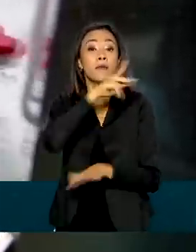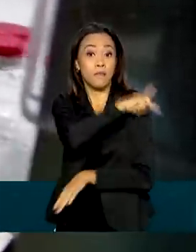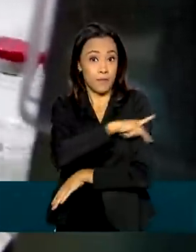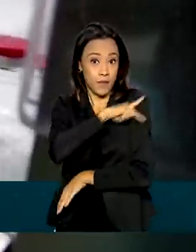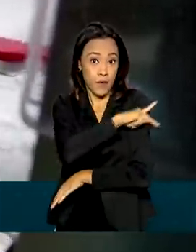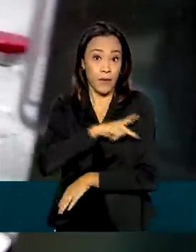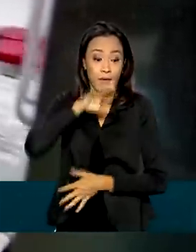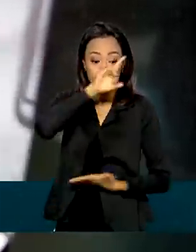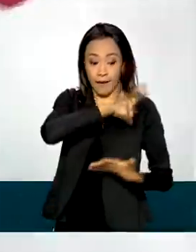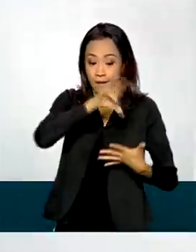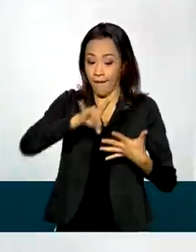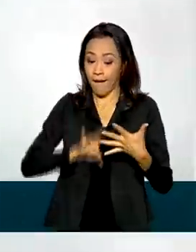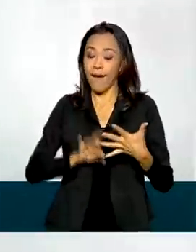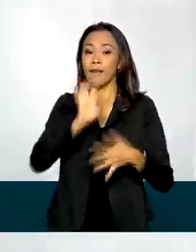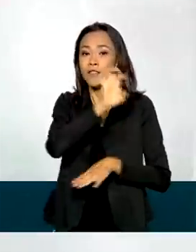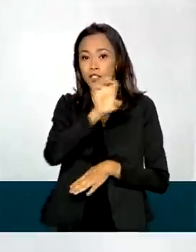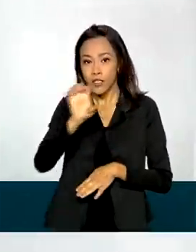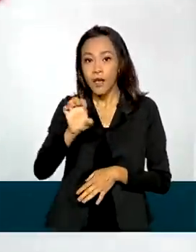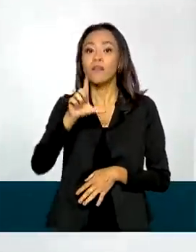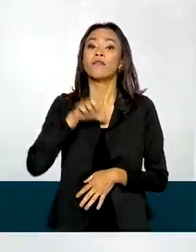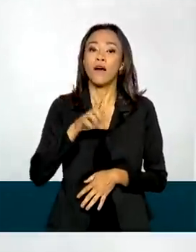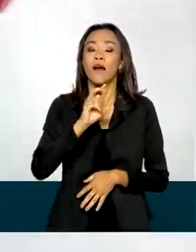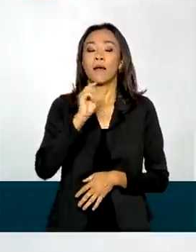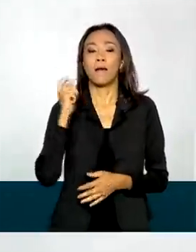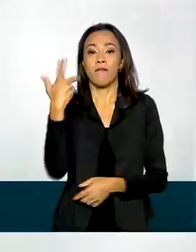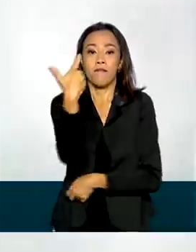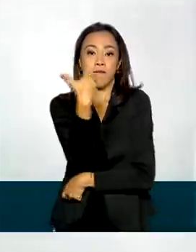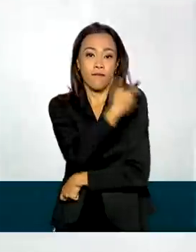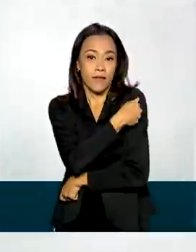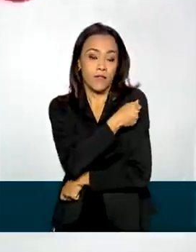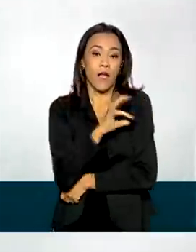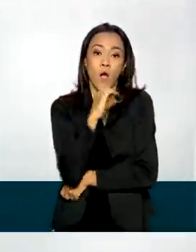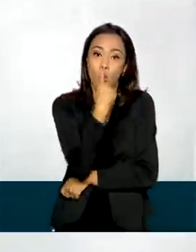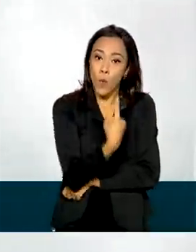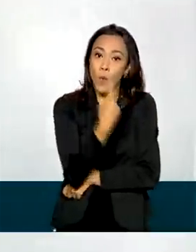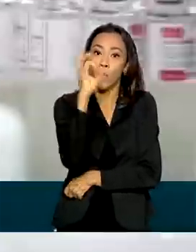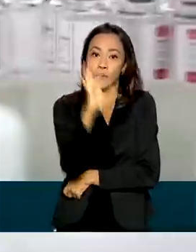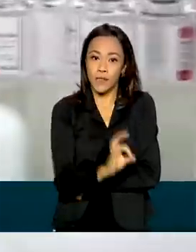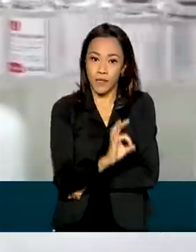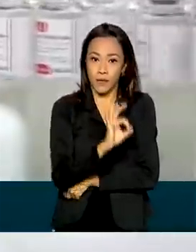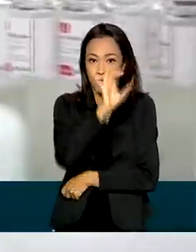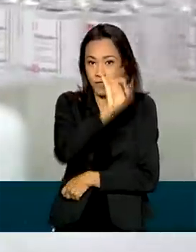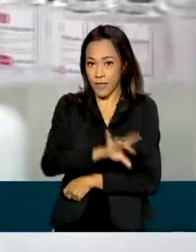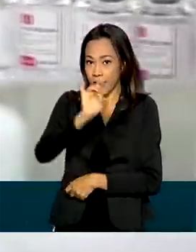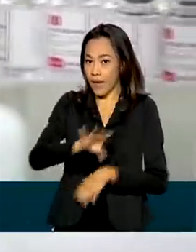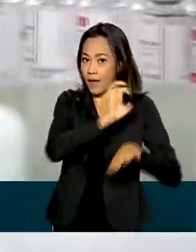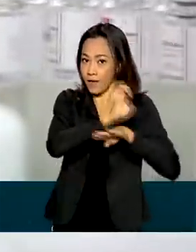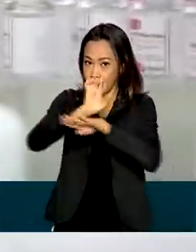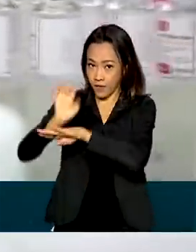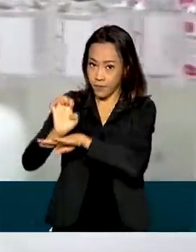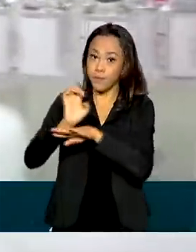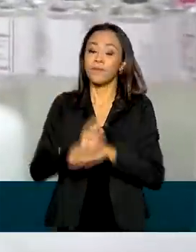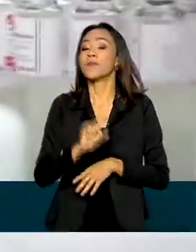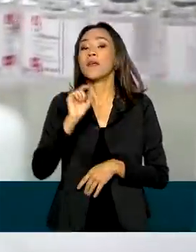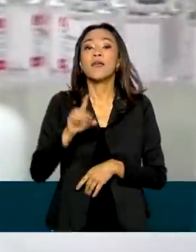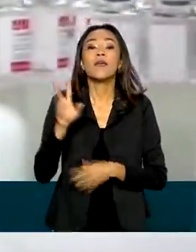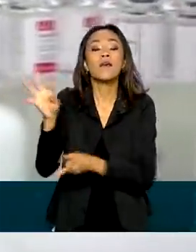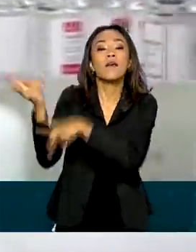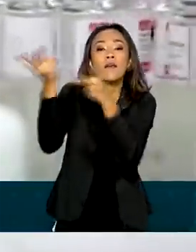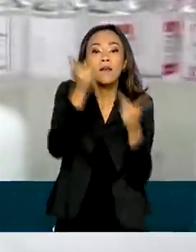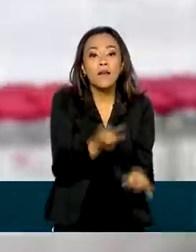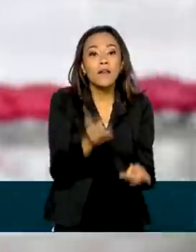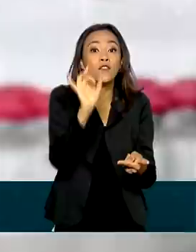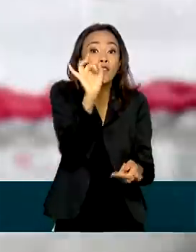Cada um vai poder adquirir doses pra vacinar 1% da população de cada estado. A restrição é que a importação será apenas de